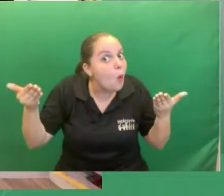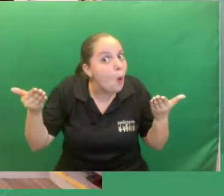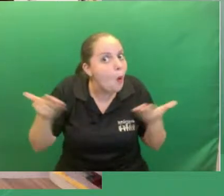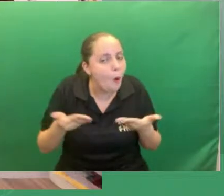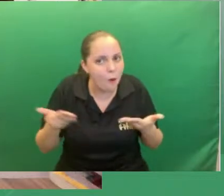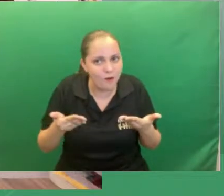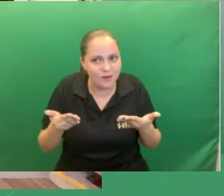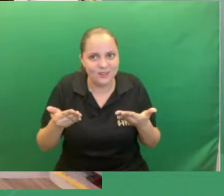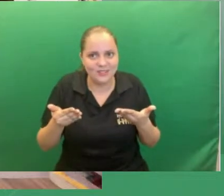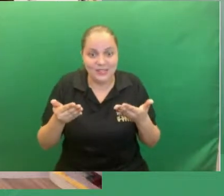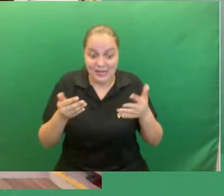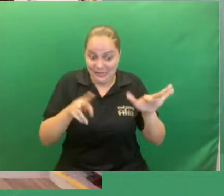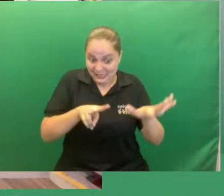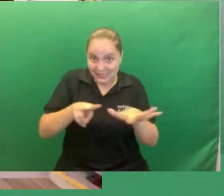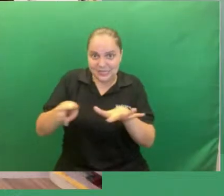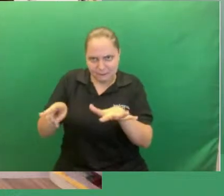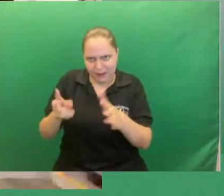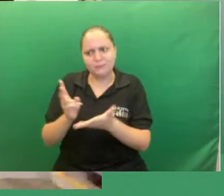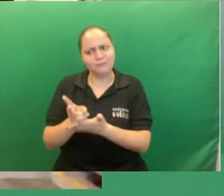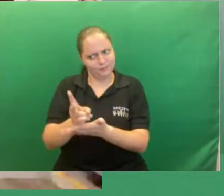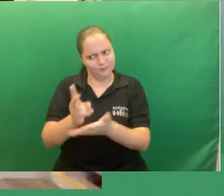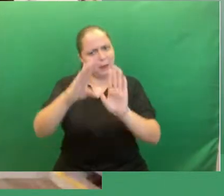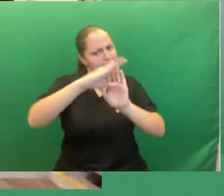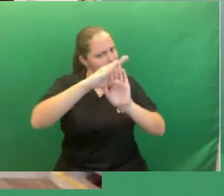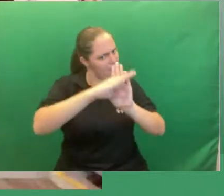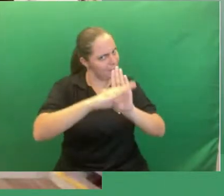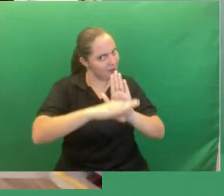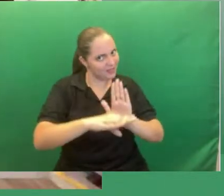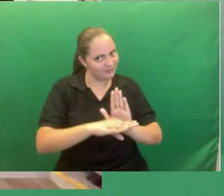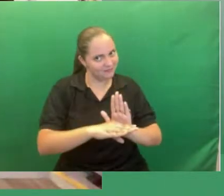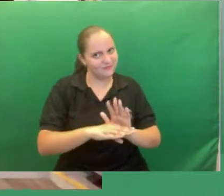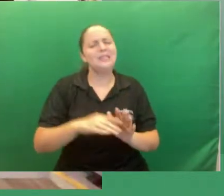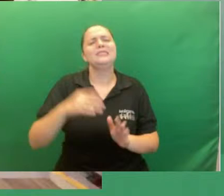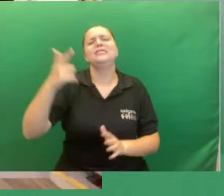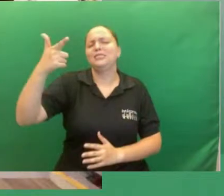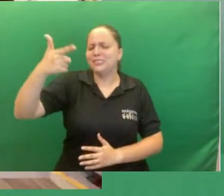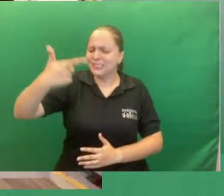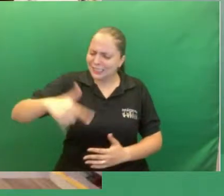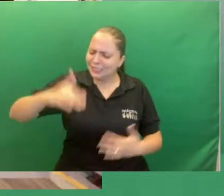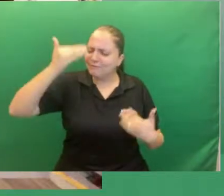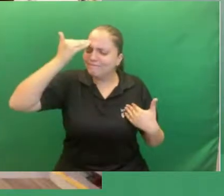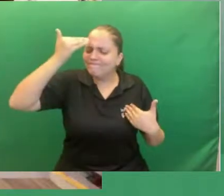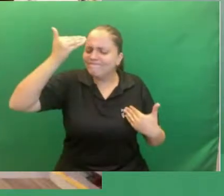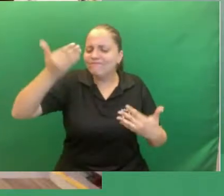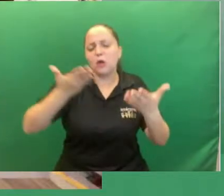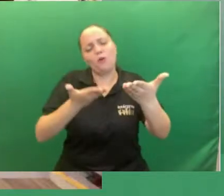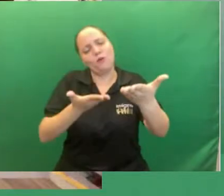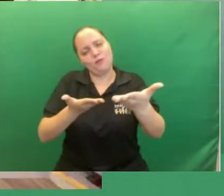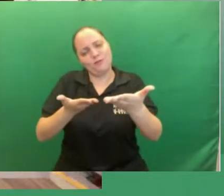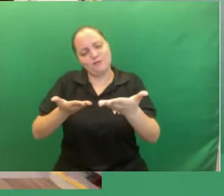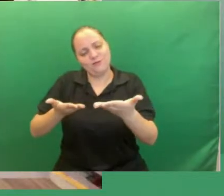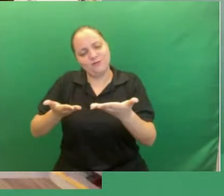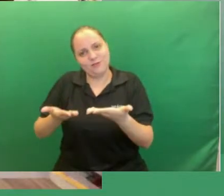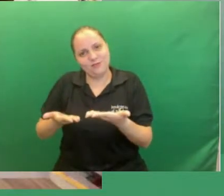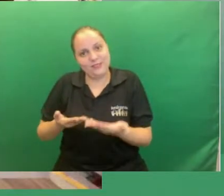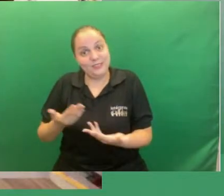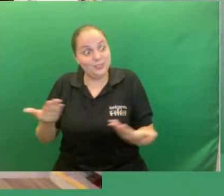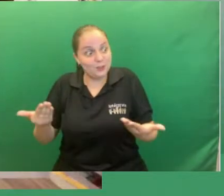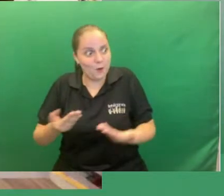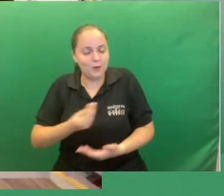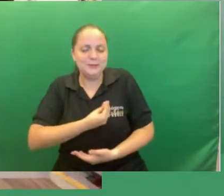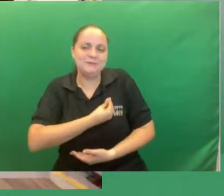continua ao longo da semana e agradecer mais uma vez o convite para estar aqui com vocês